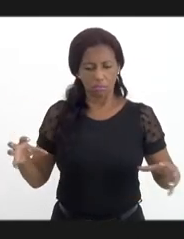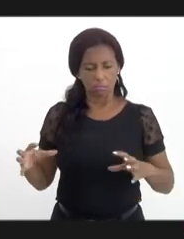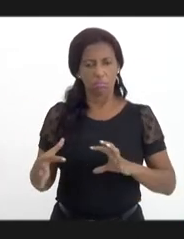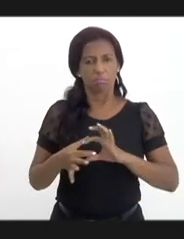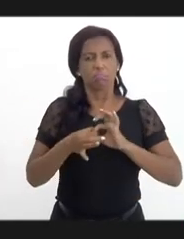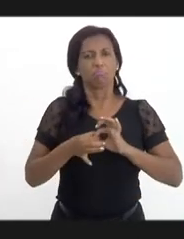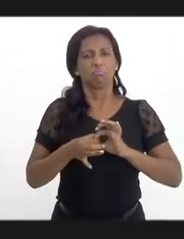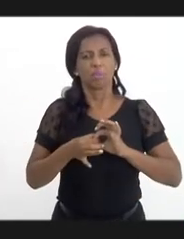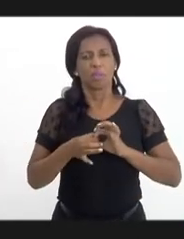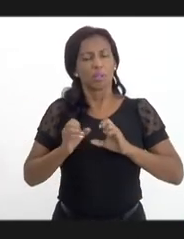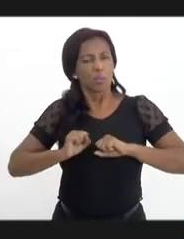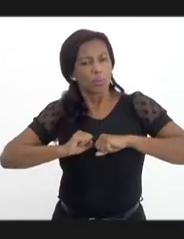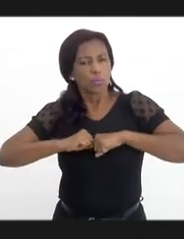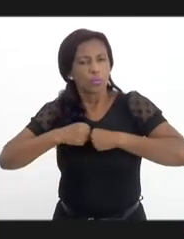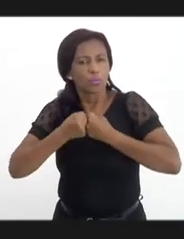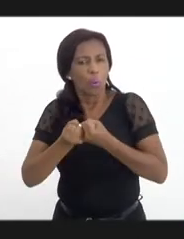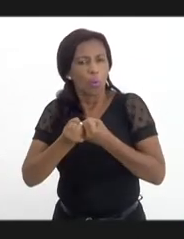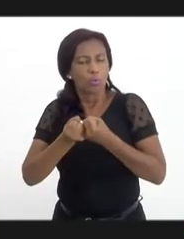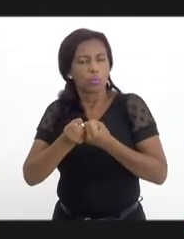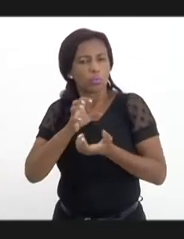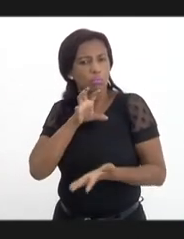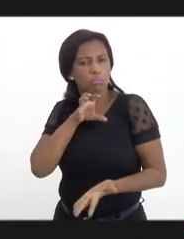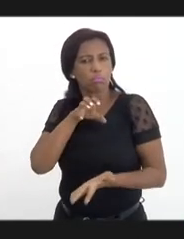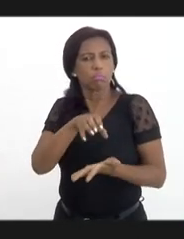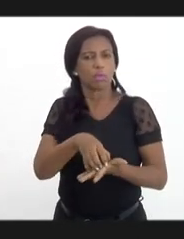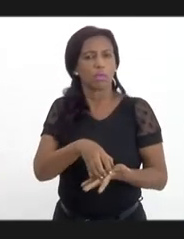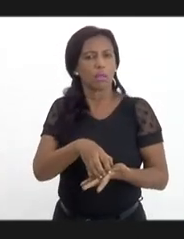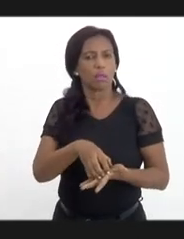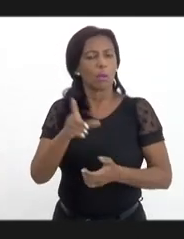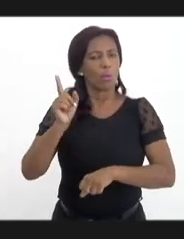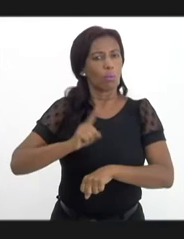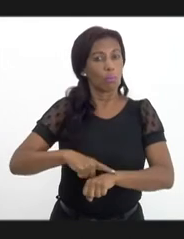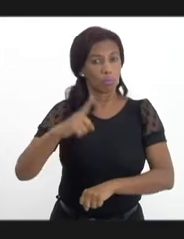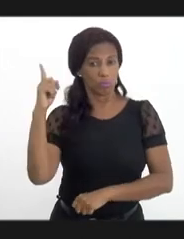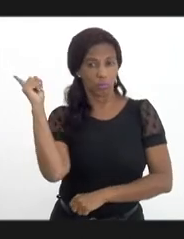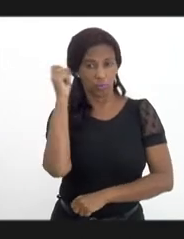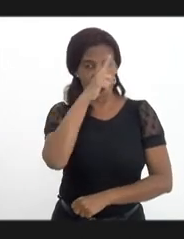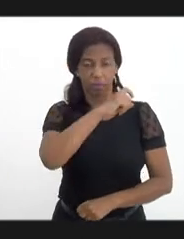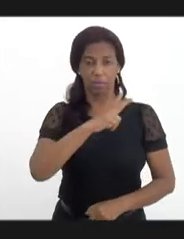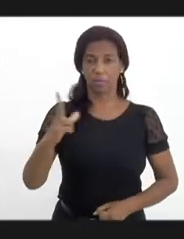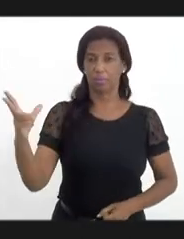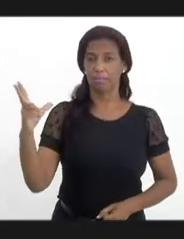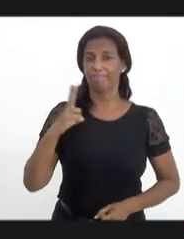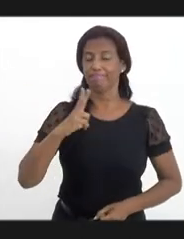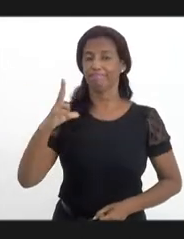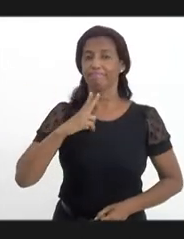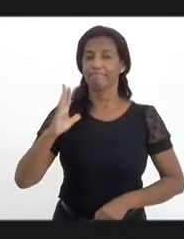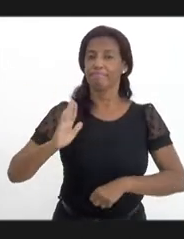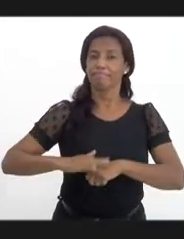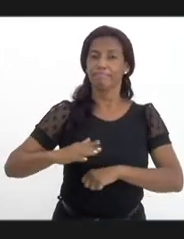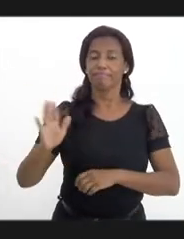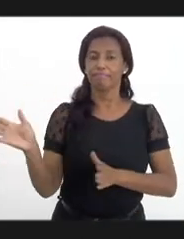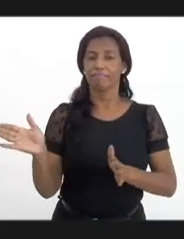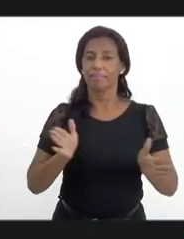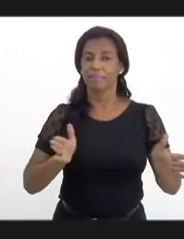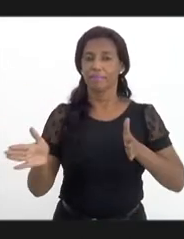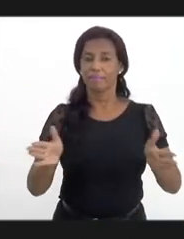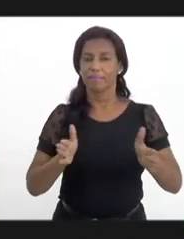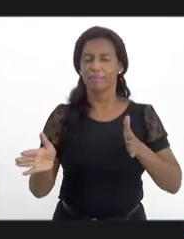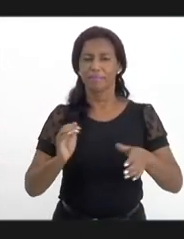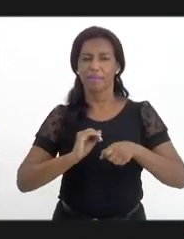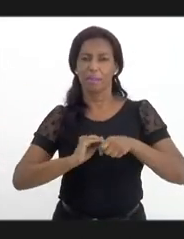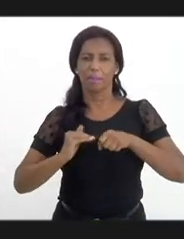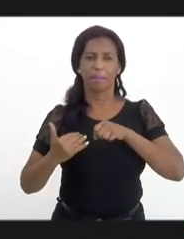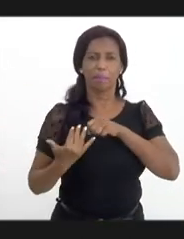concentrado para lidar com uma situação tão difícil e, particularmente, mais difícil nesse período das